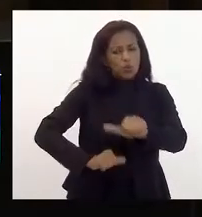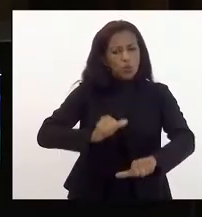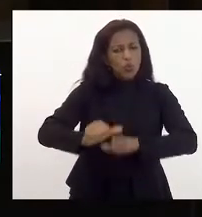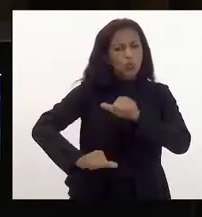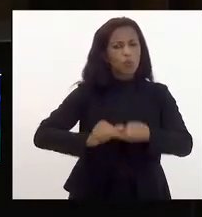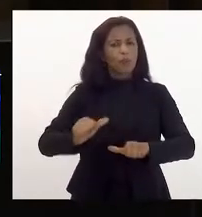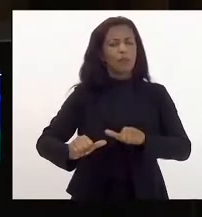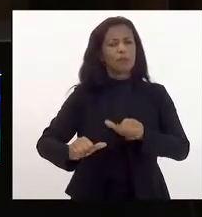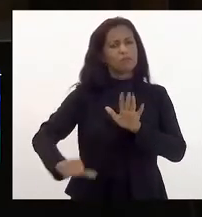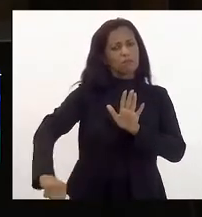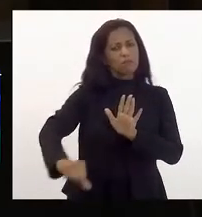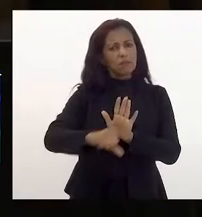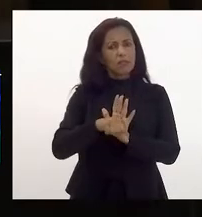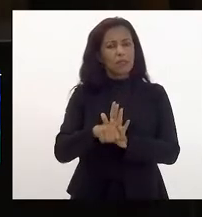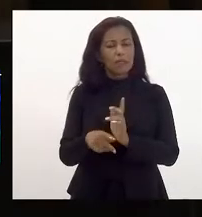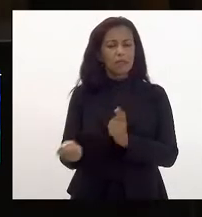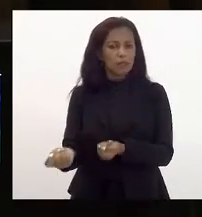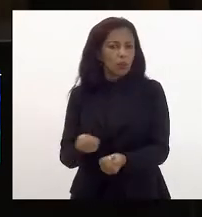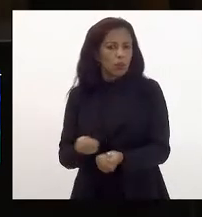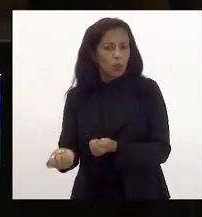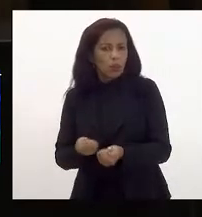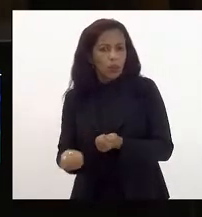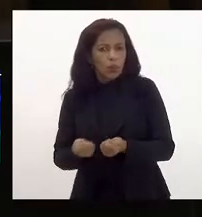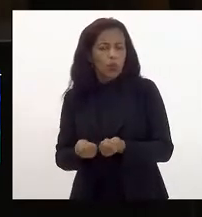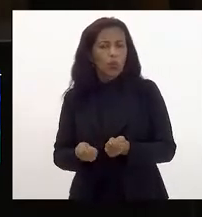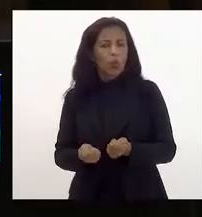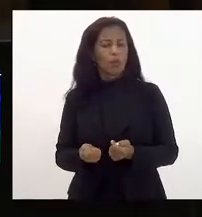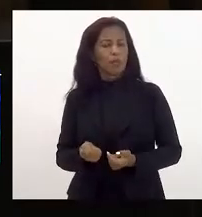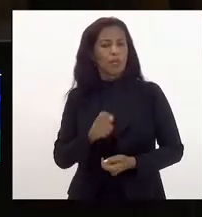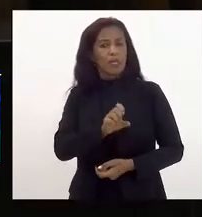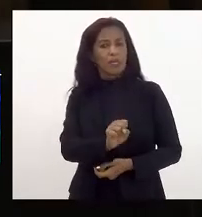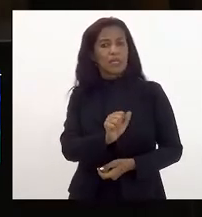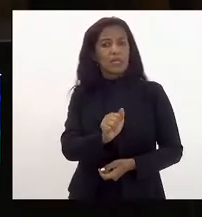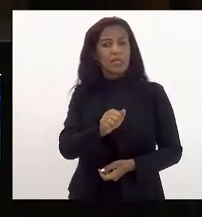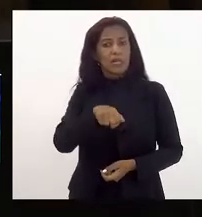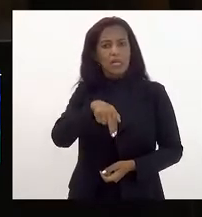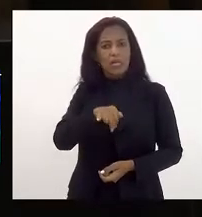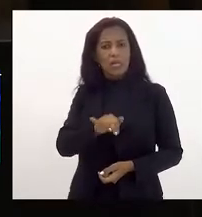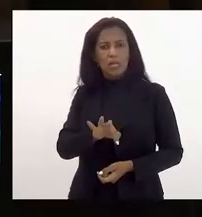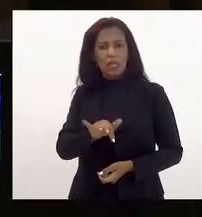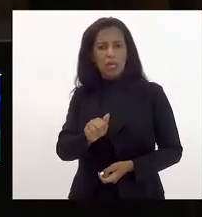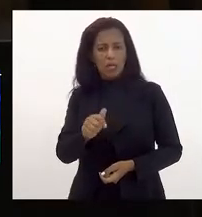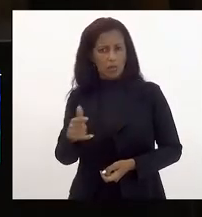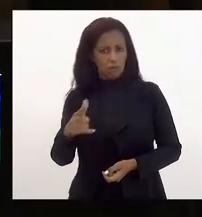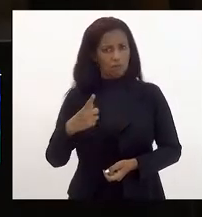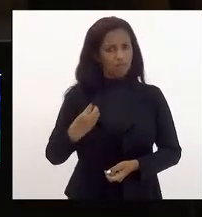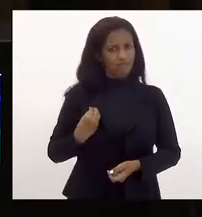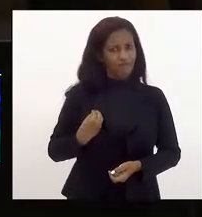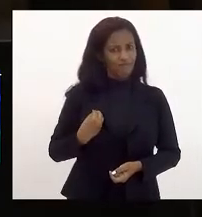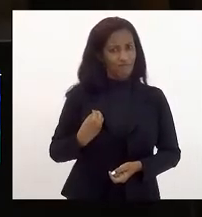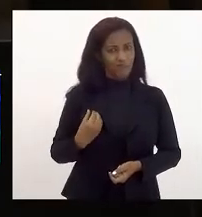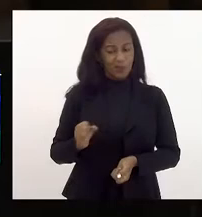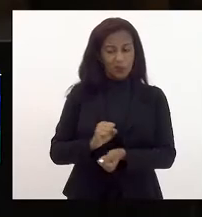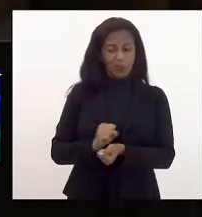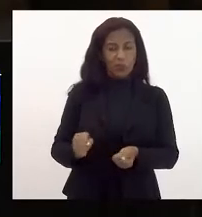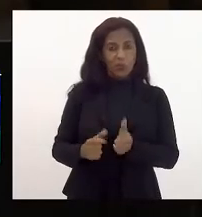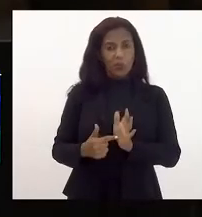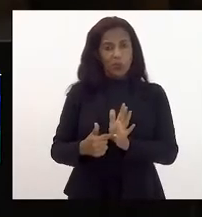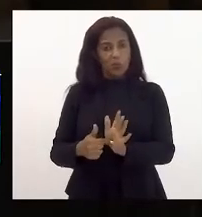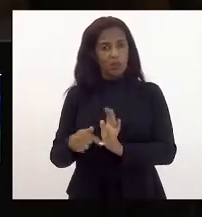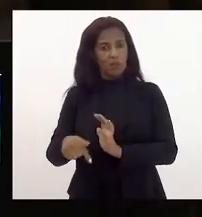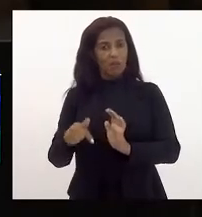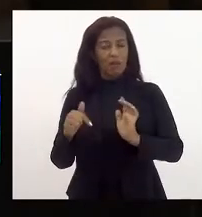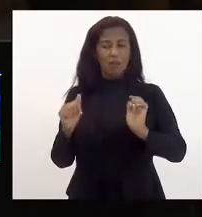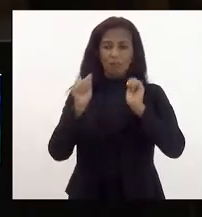crise econômica e sanitária que a gente está colocado não é possível apresentar essa casa